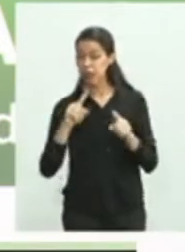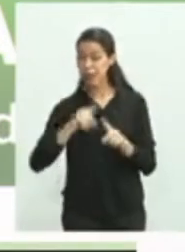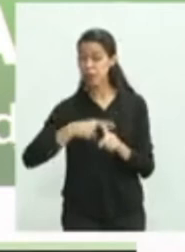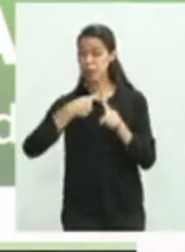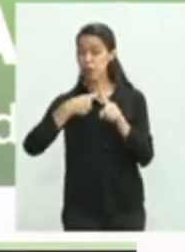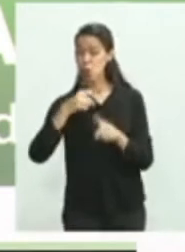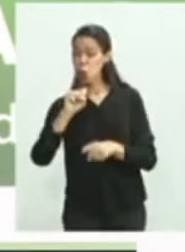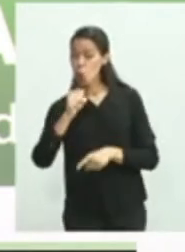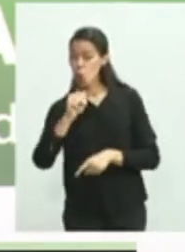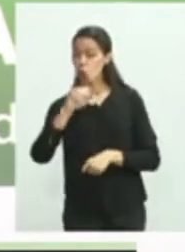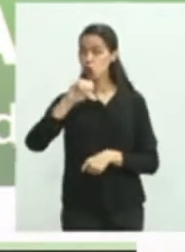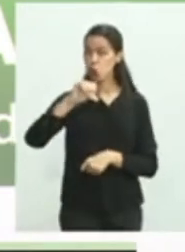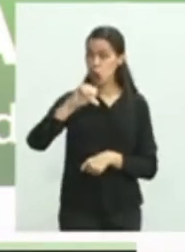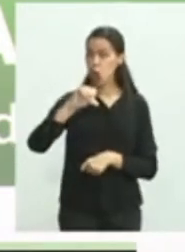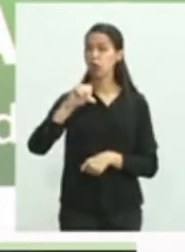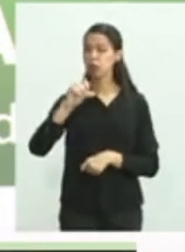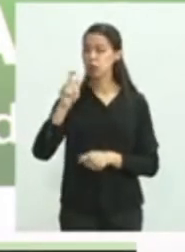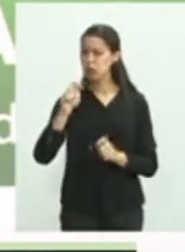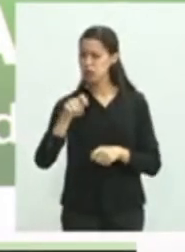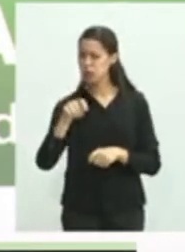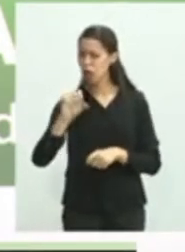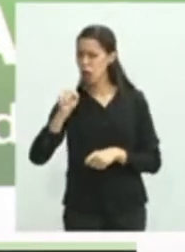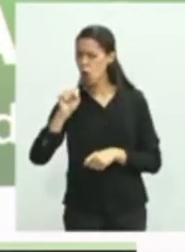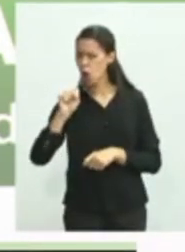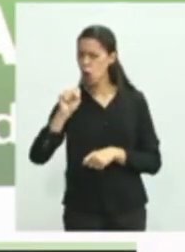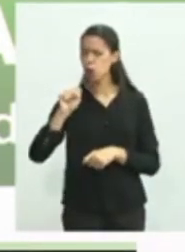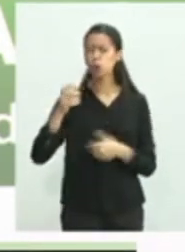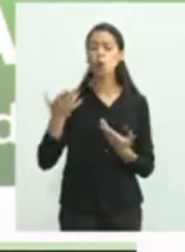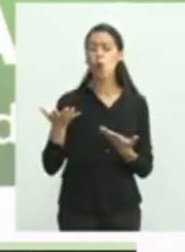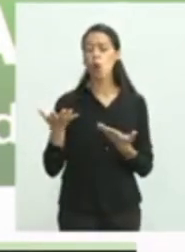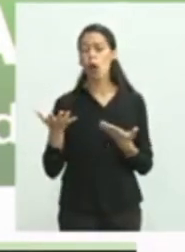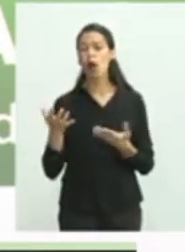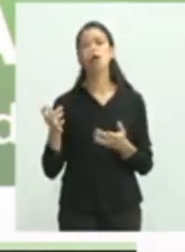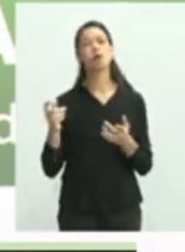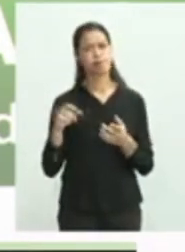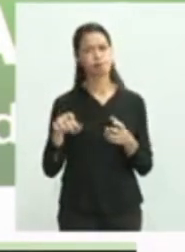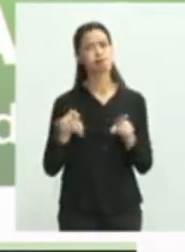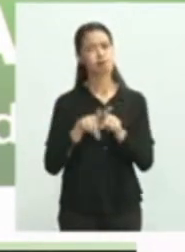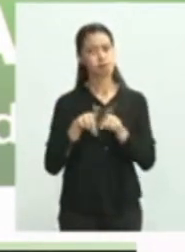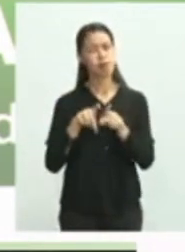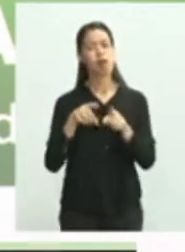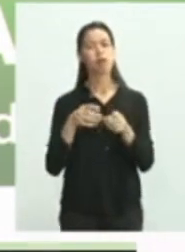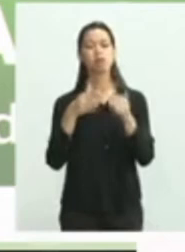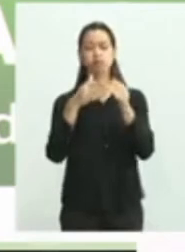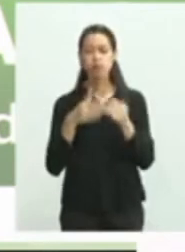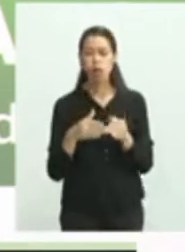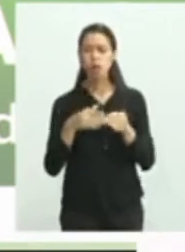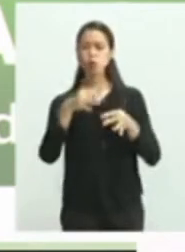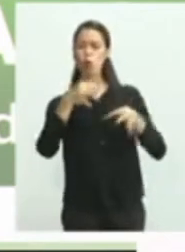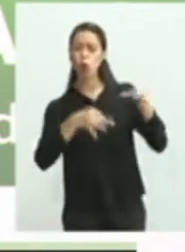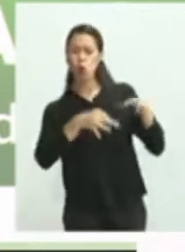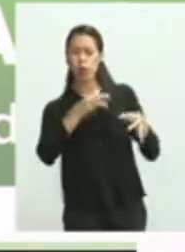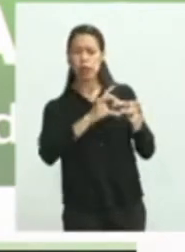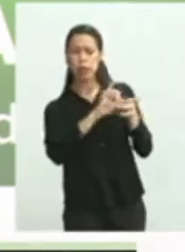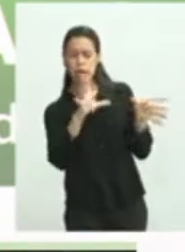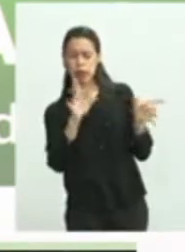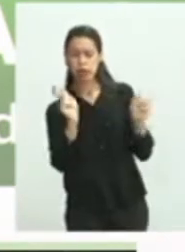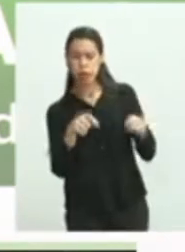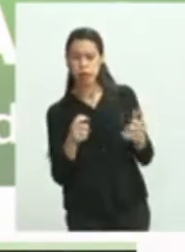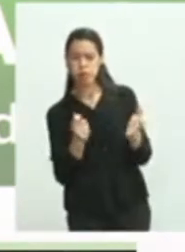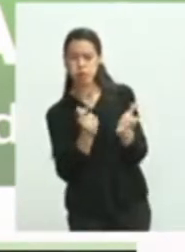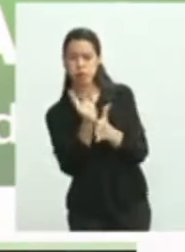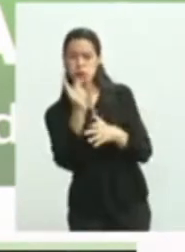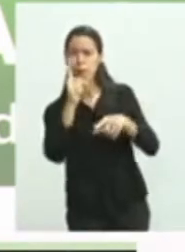inclusive, tomando o município, medida judicial. para a compra dos equipamentos, tanto os ventiladores